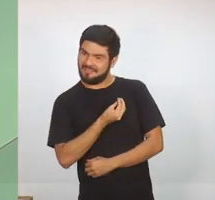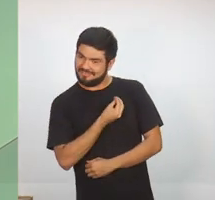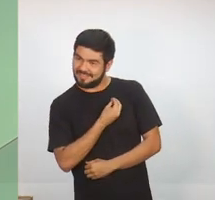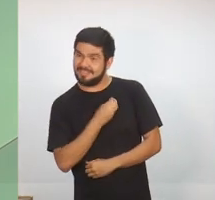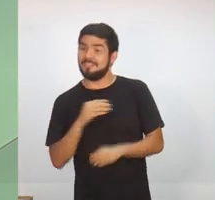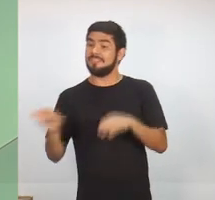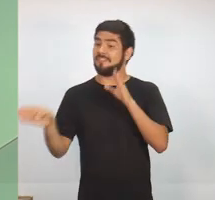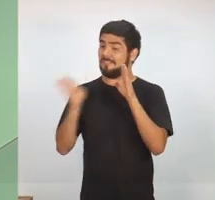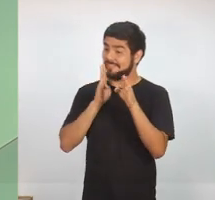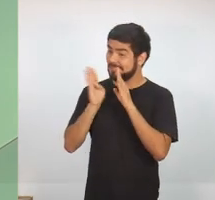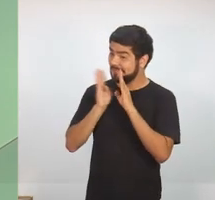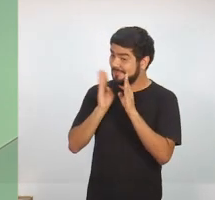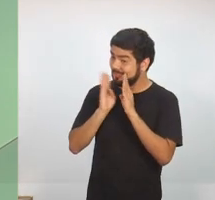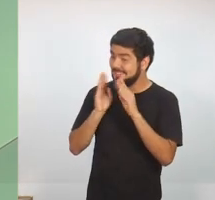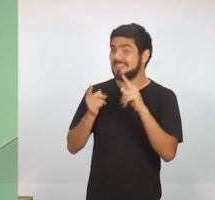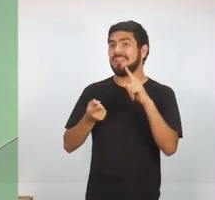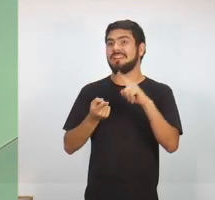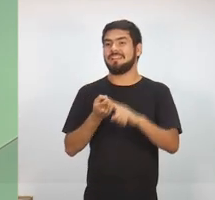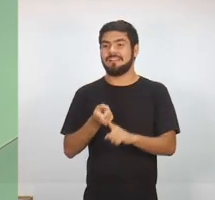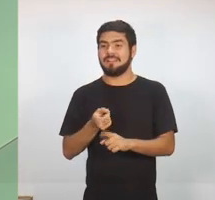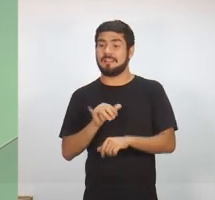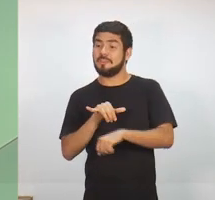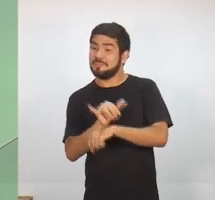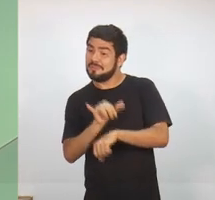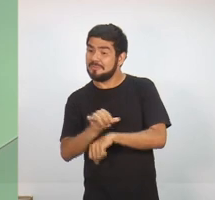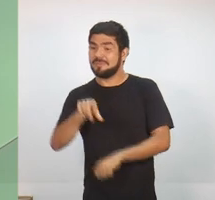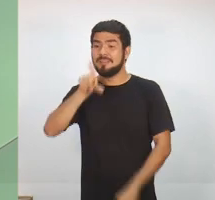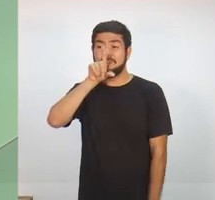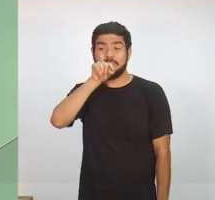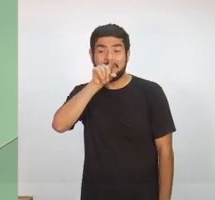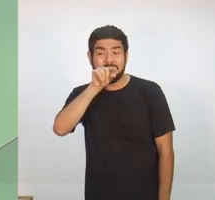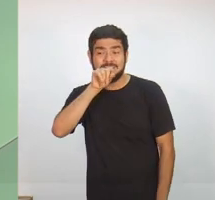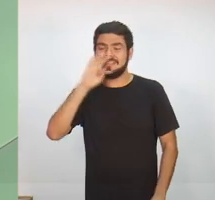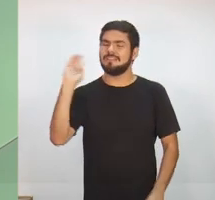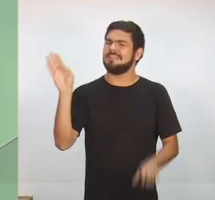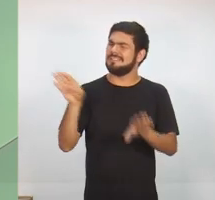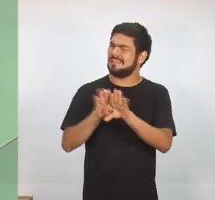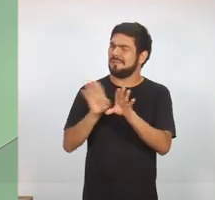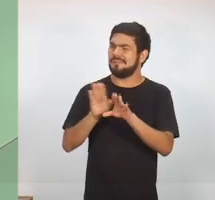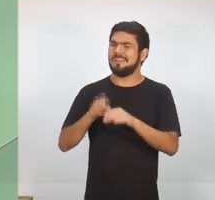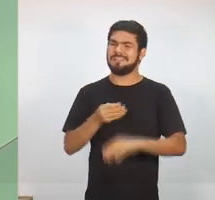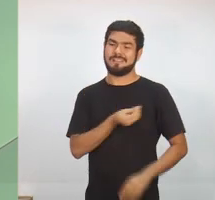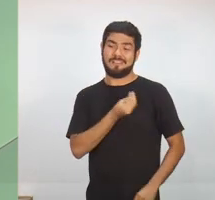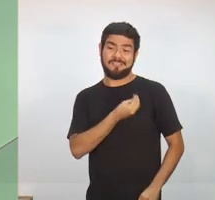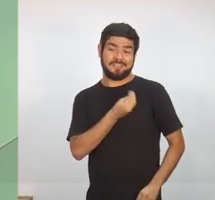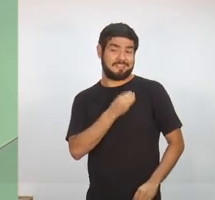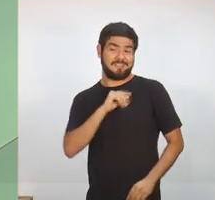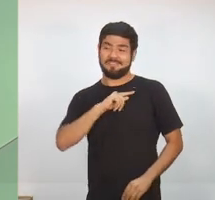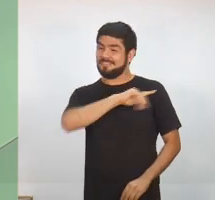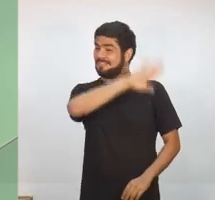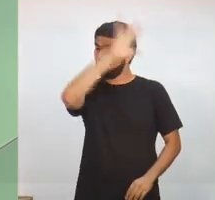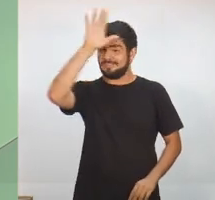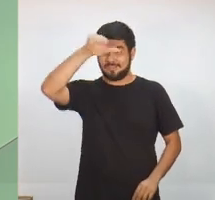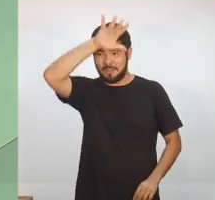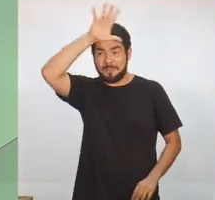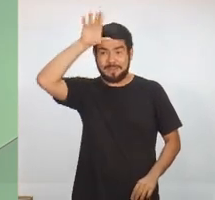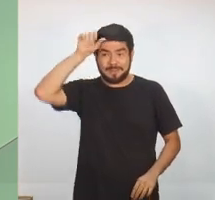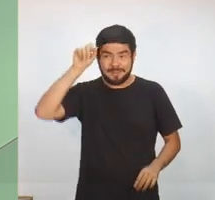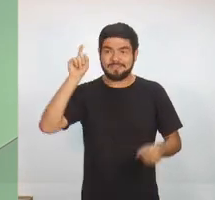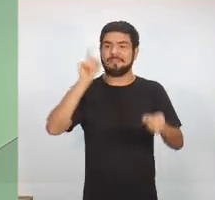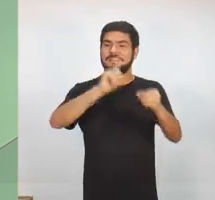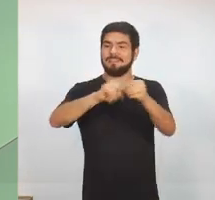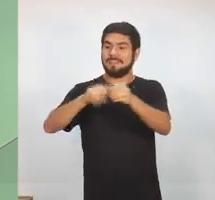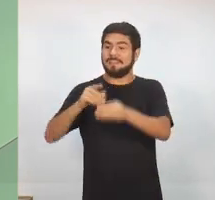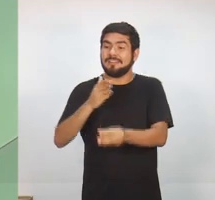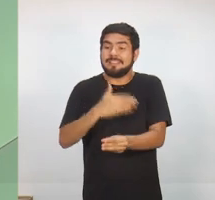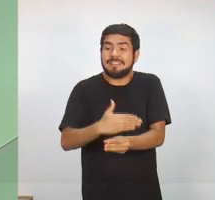pelas nossas redes sociais, Facebook, YouTube, Twitter. E estamos ao vivo também pela região metropolitana e em Tefé, pela Rádio Mel. Alô, todo